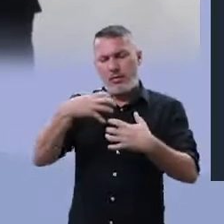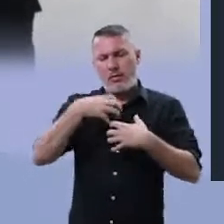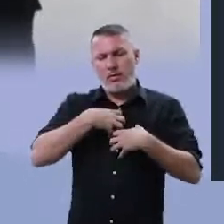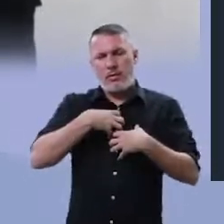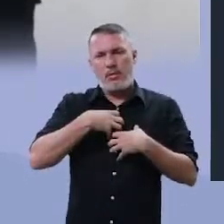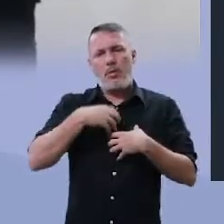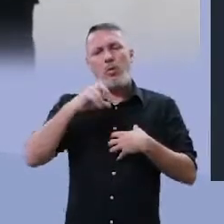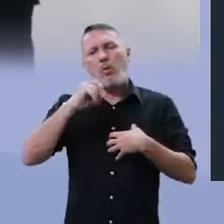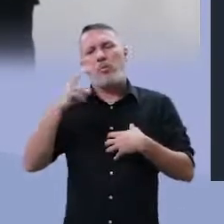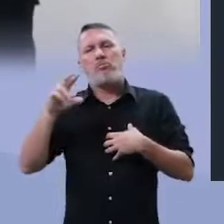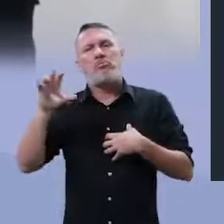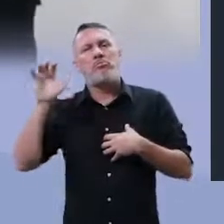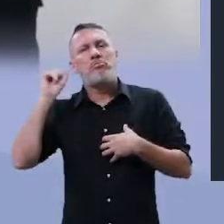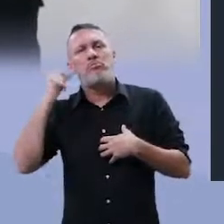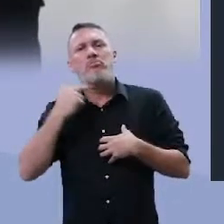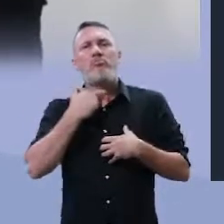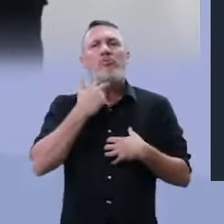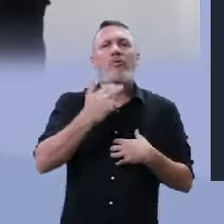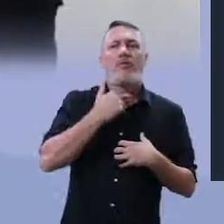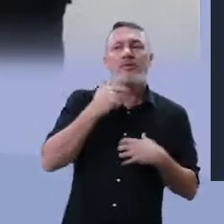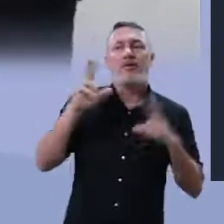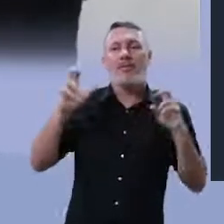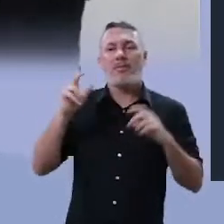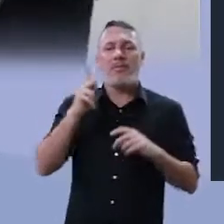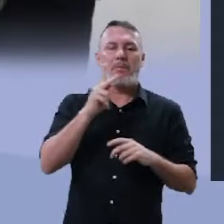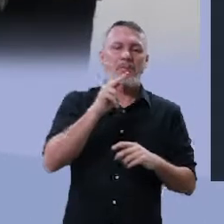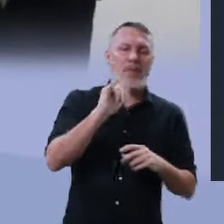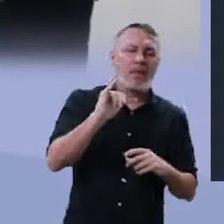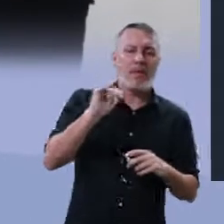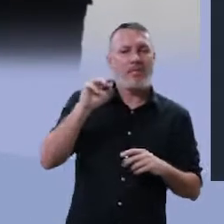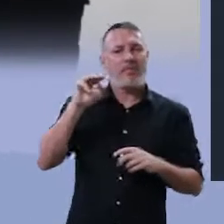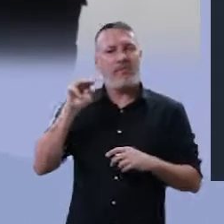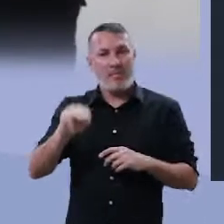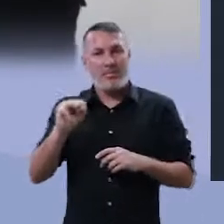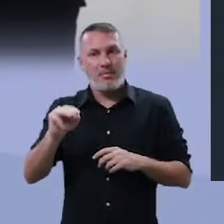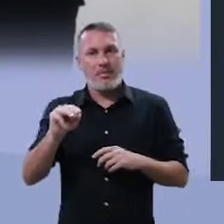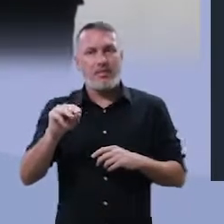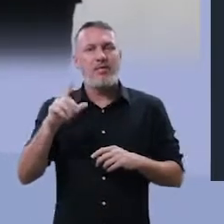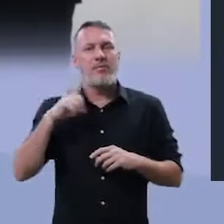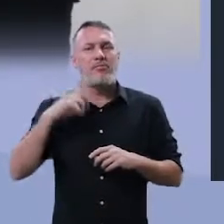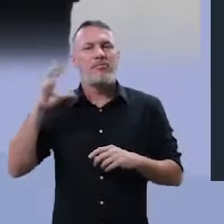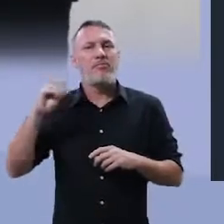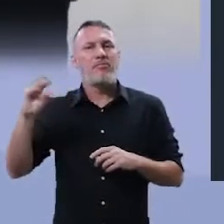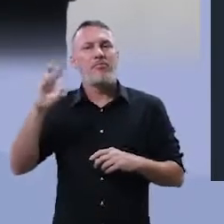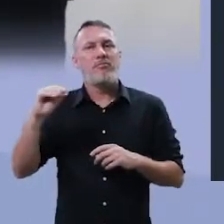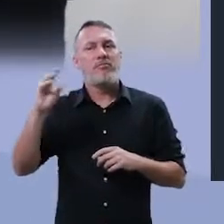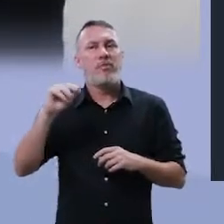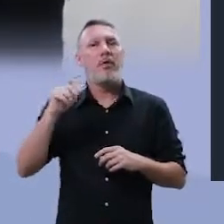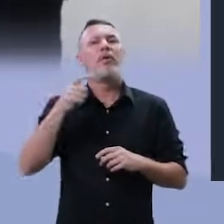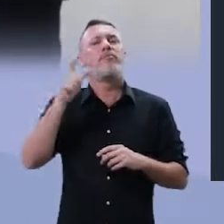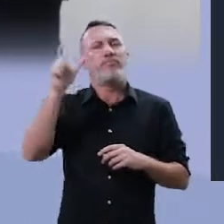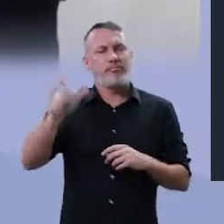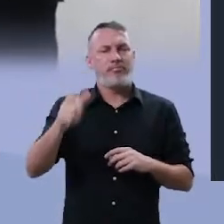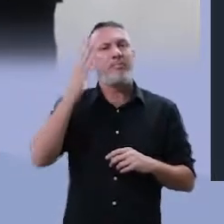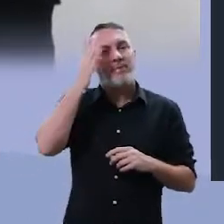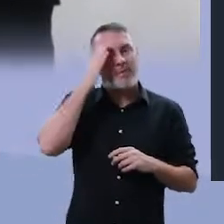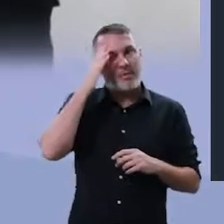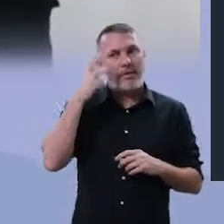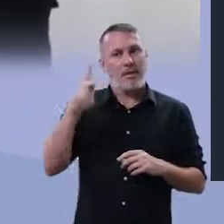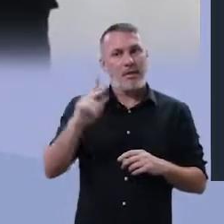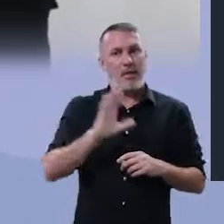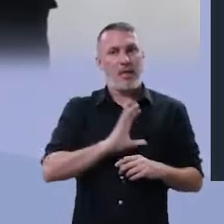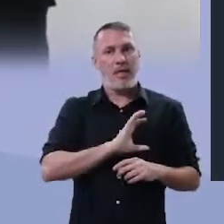que está nos contando, a voz que está nos falando acerca de pai e mãe. Essa voz ama seus pais